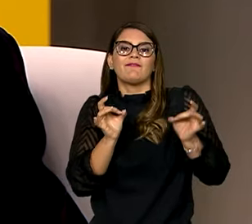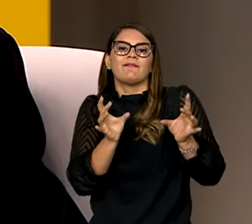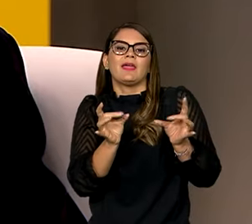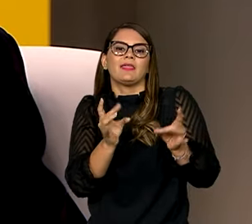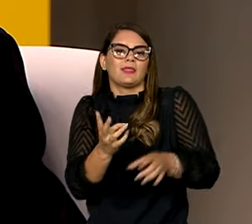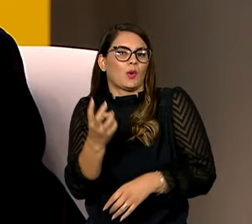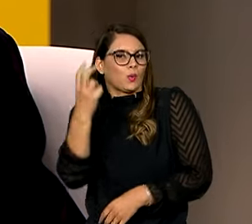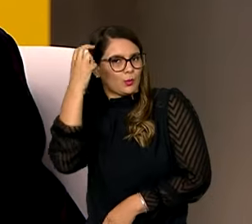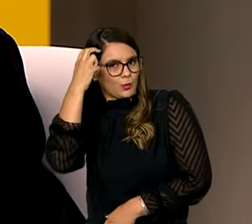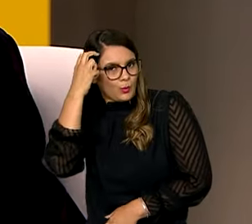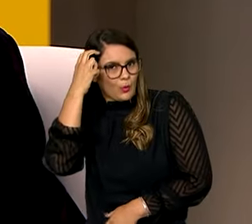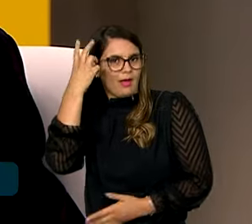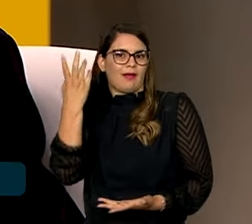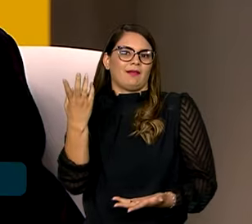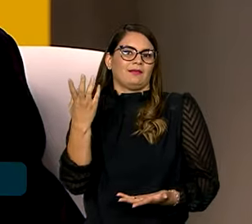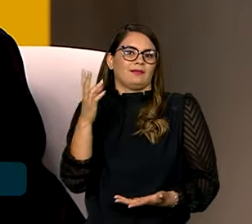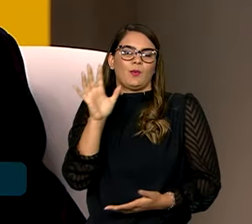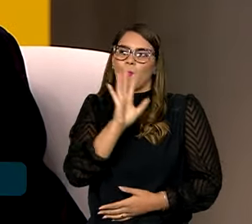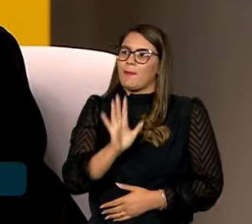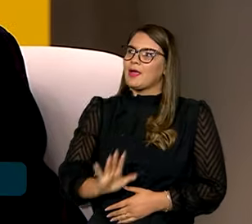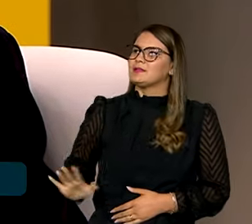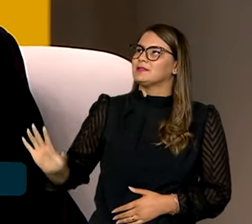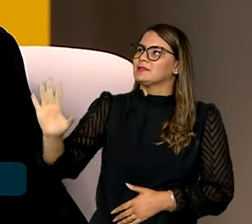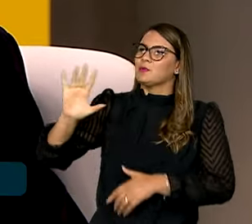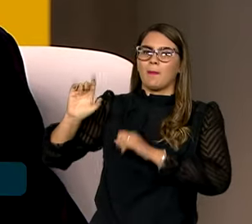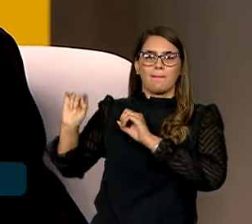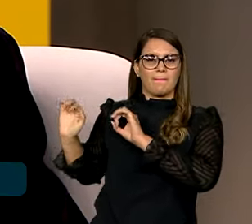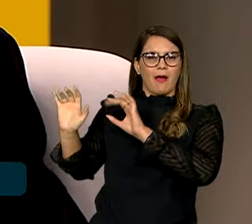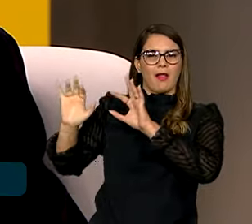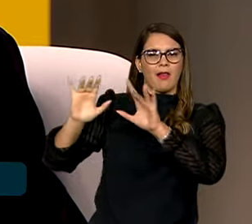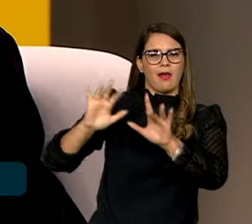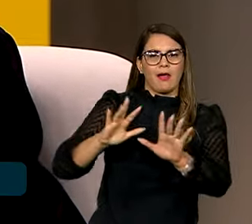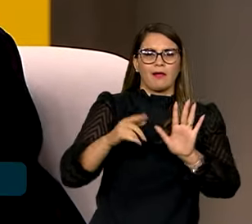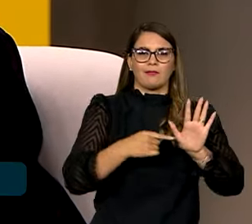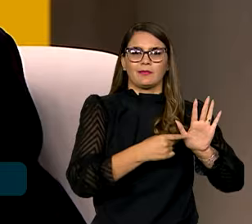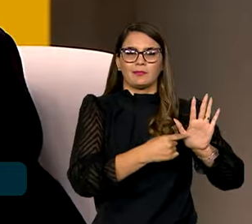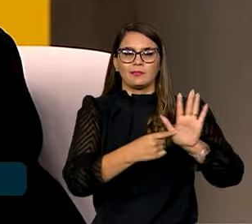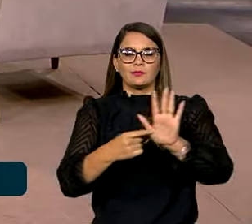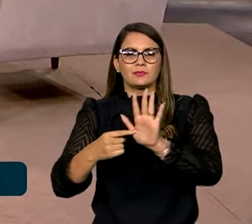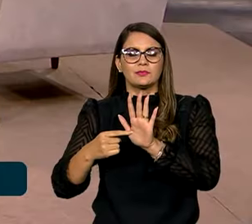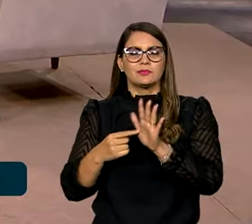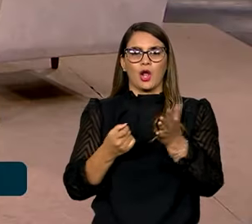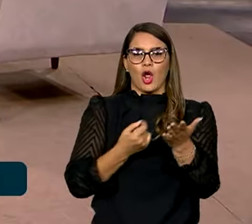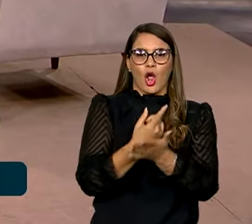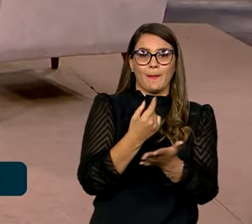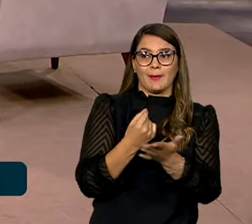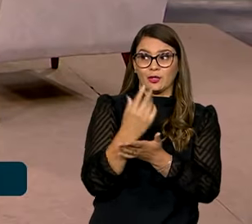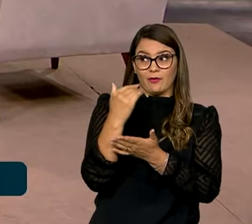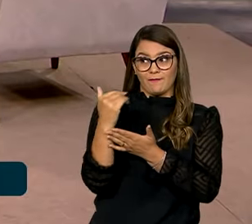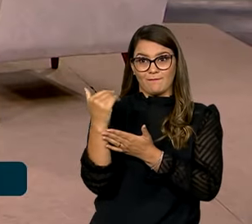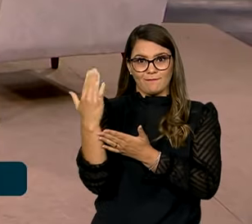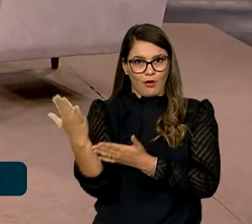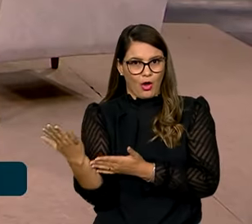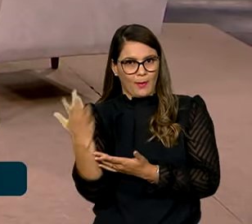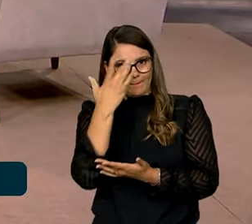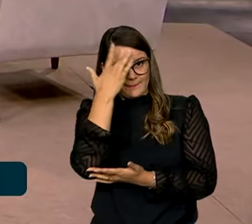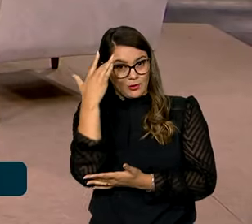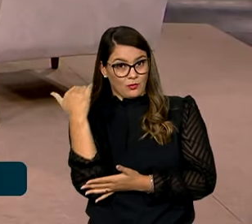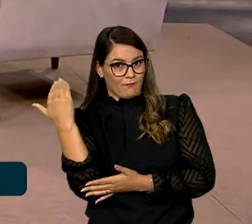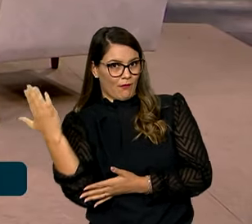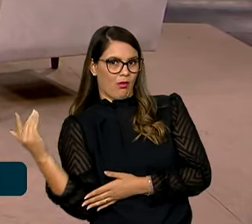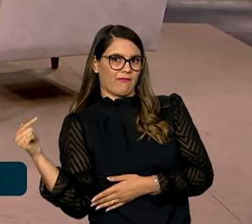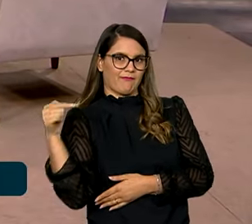cultura, pessoas que estão vindo de todo o Brasil e que vão mostrar para compradores externos, compradores do exterior